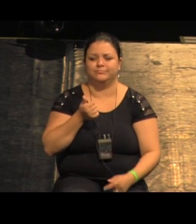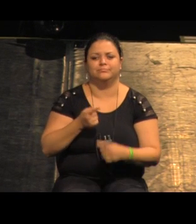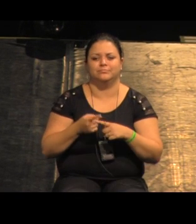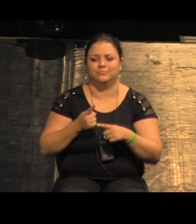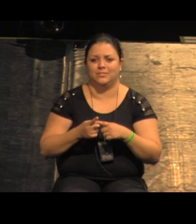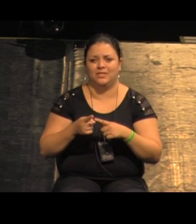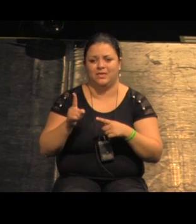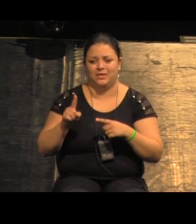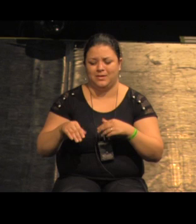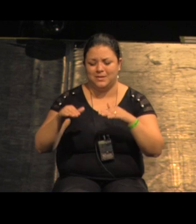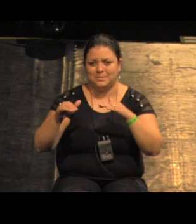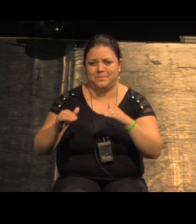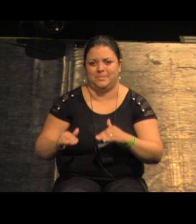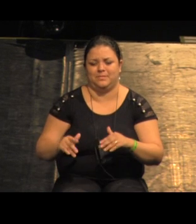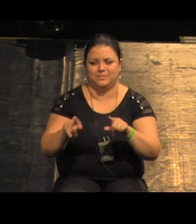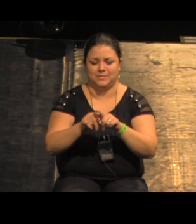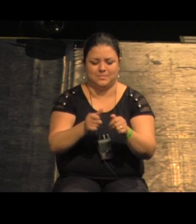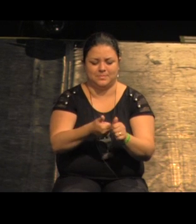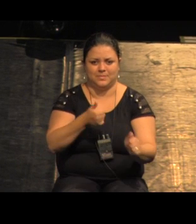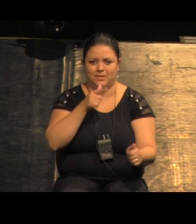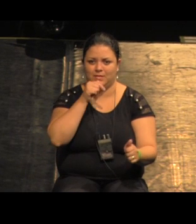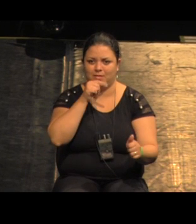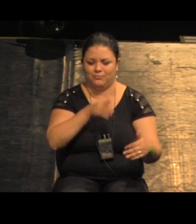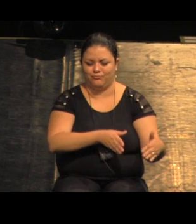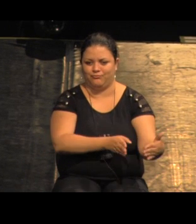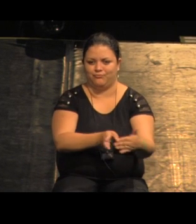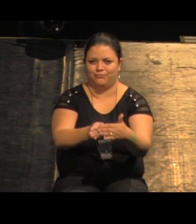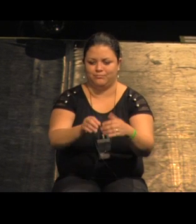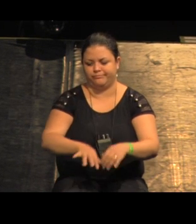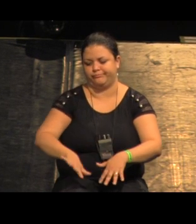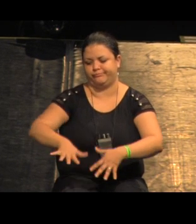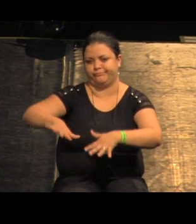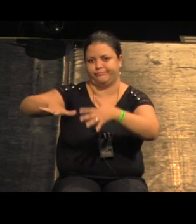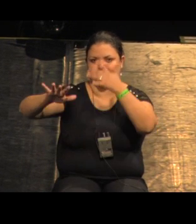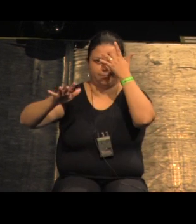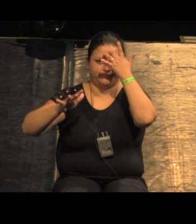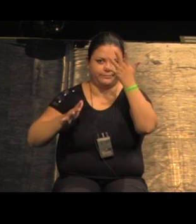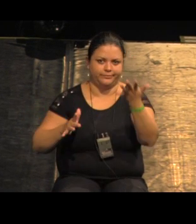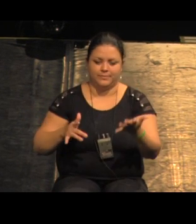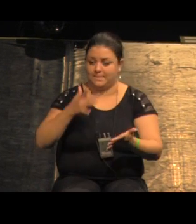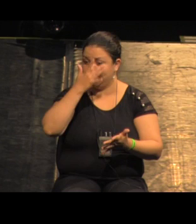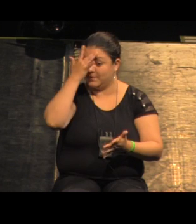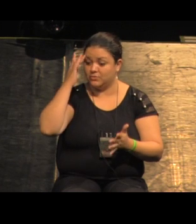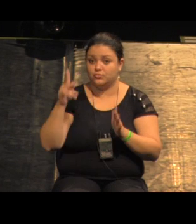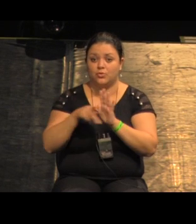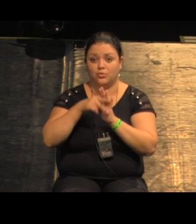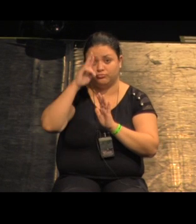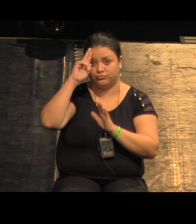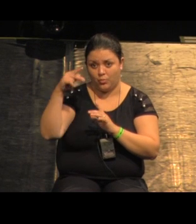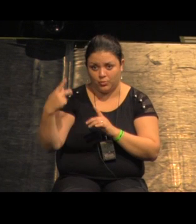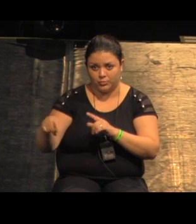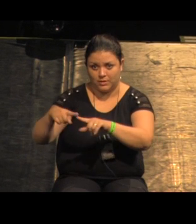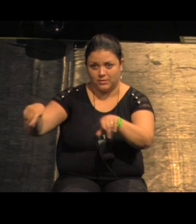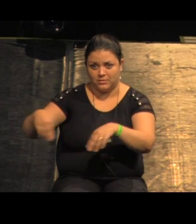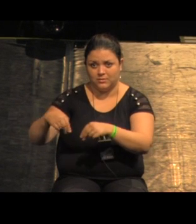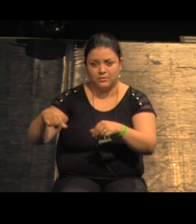baixa alagável era um antigo meandro do Rio portanto não tem dono literalmente não existe proprietário para essa terra que